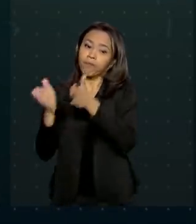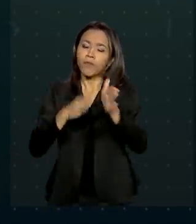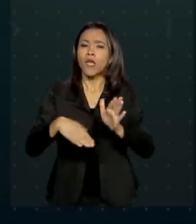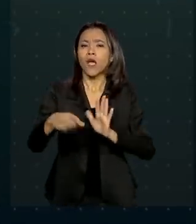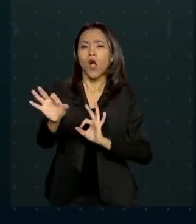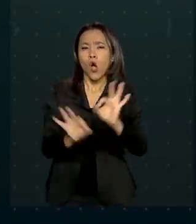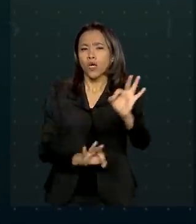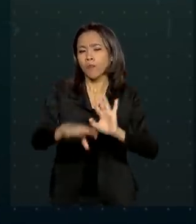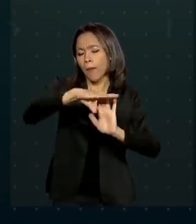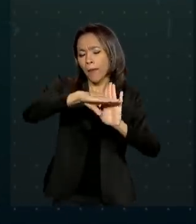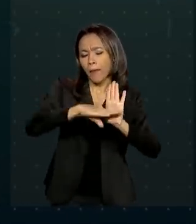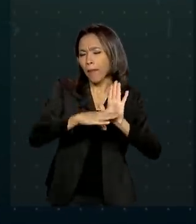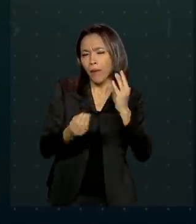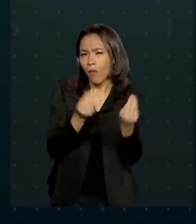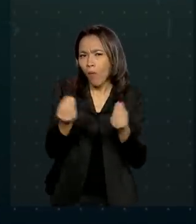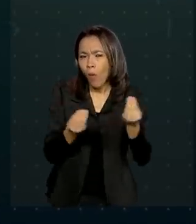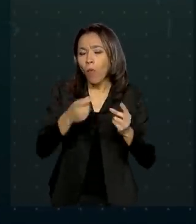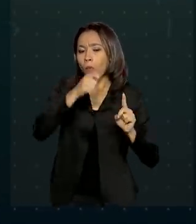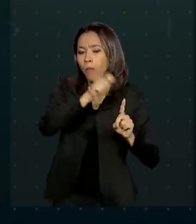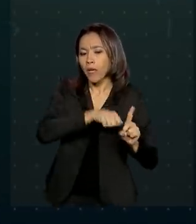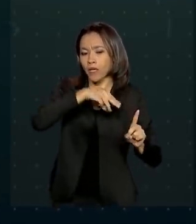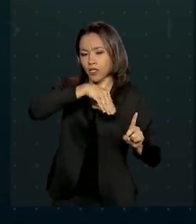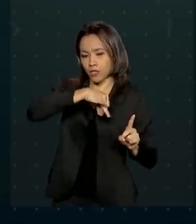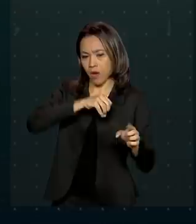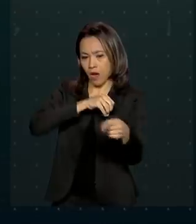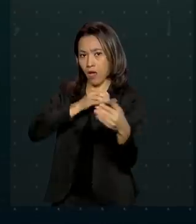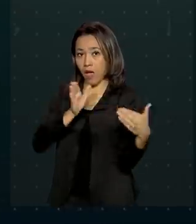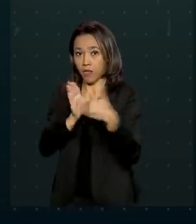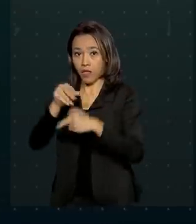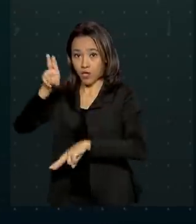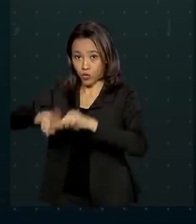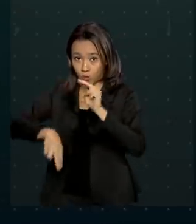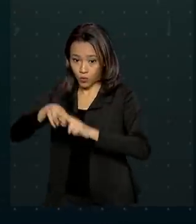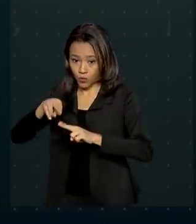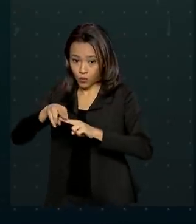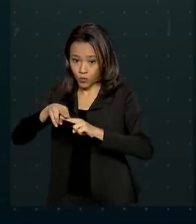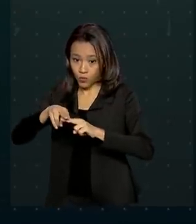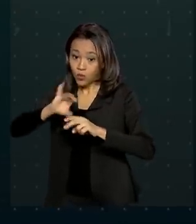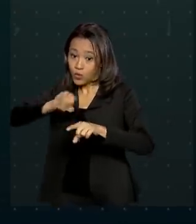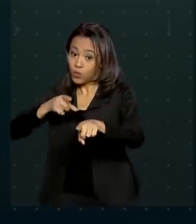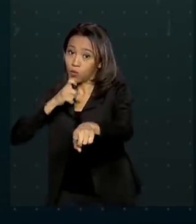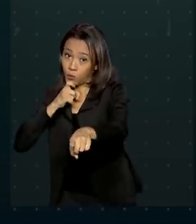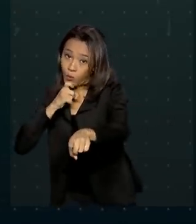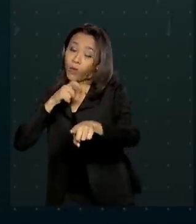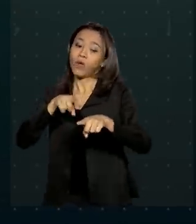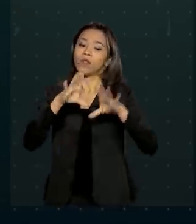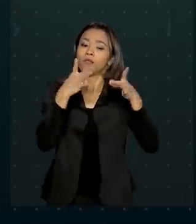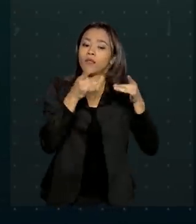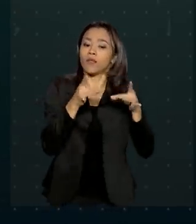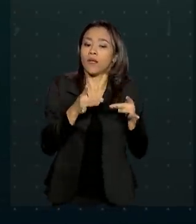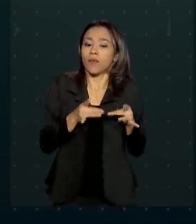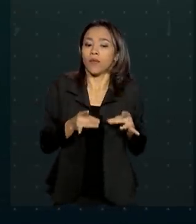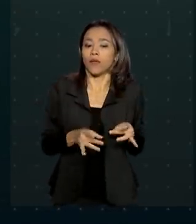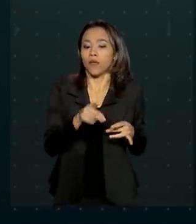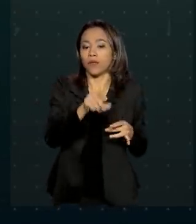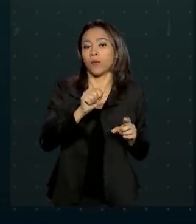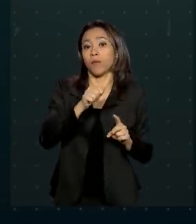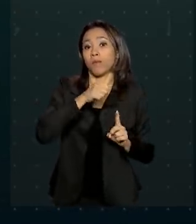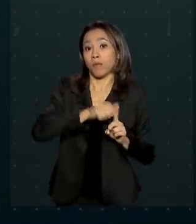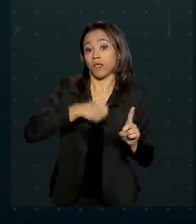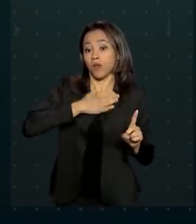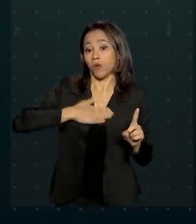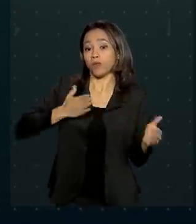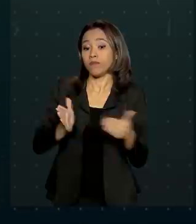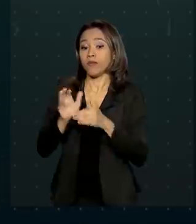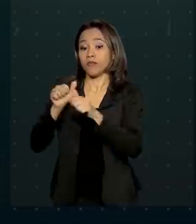o programa será estruturado de maio a julho. O detalhamento dos projetos será feito de agosto a setembro. A implantação